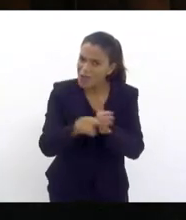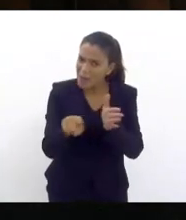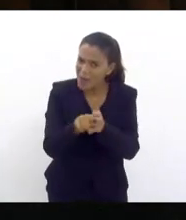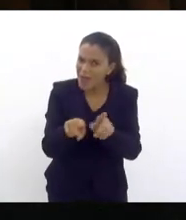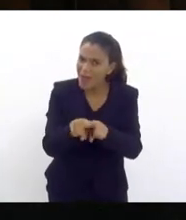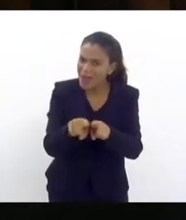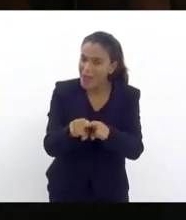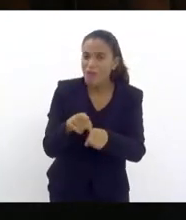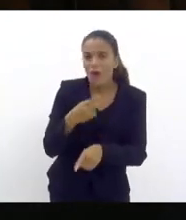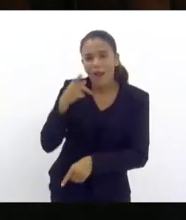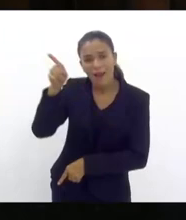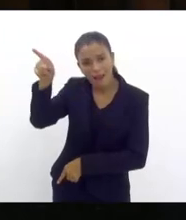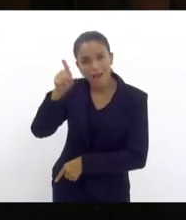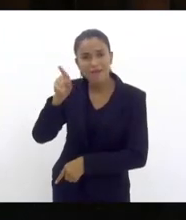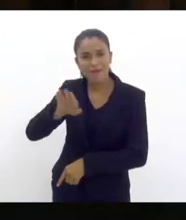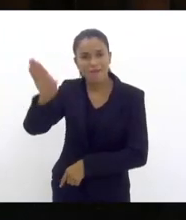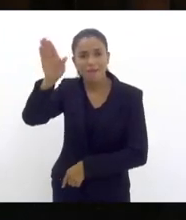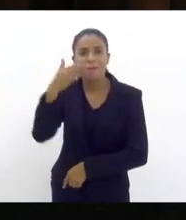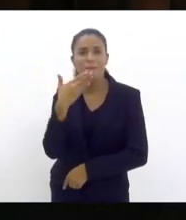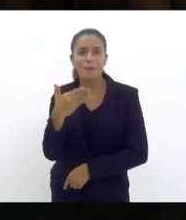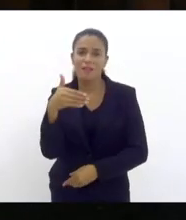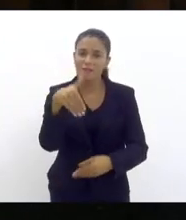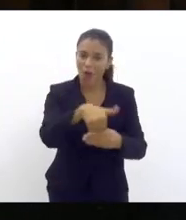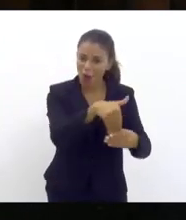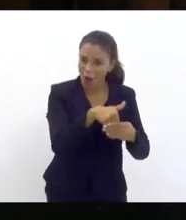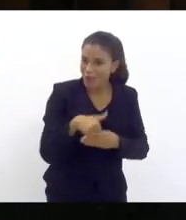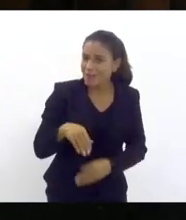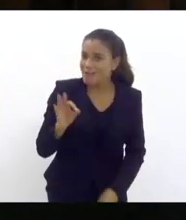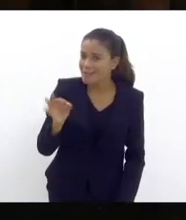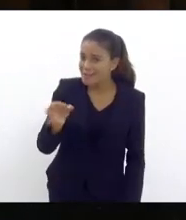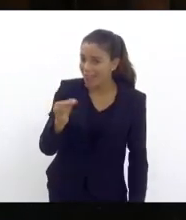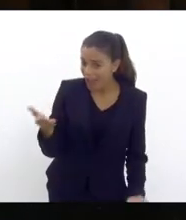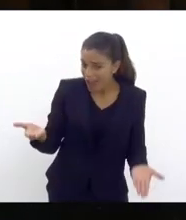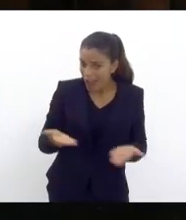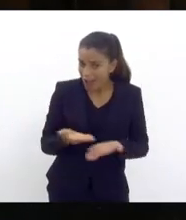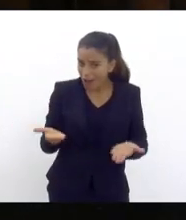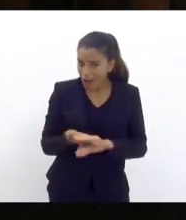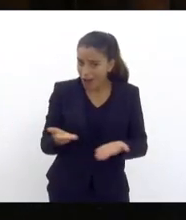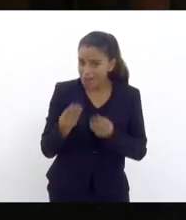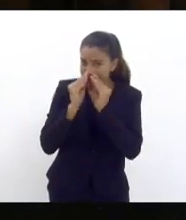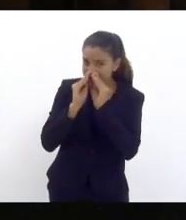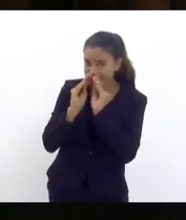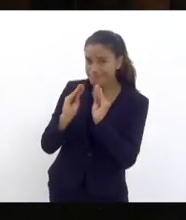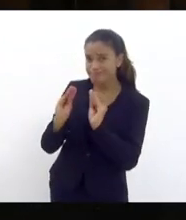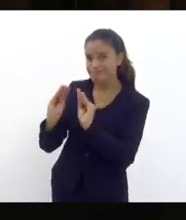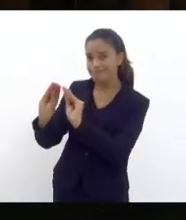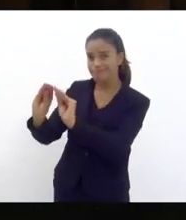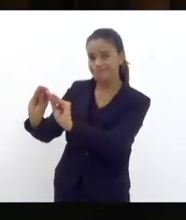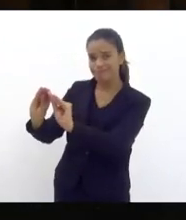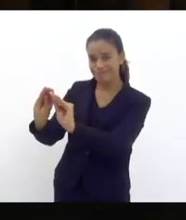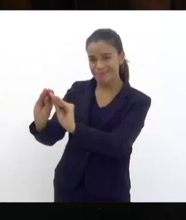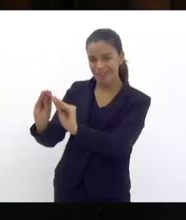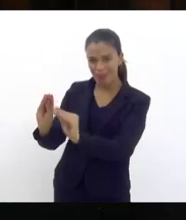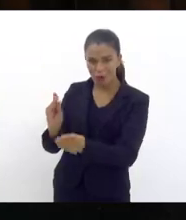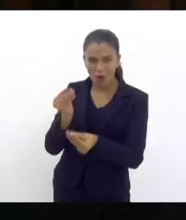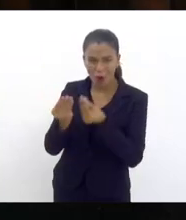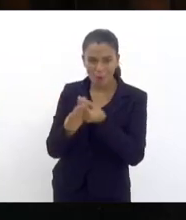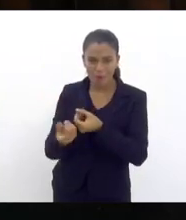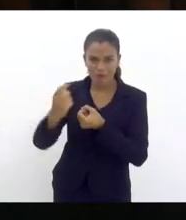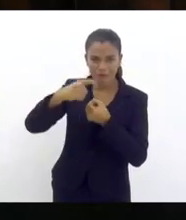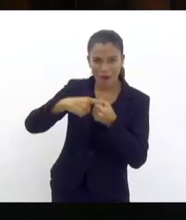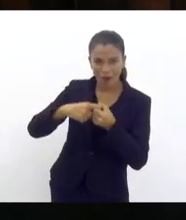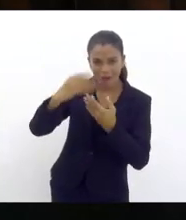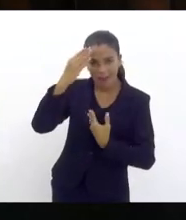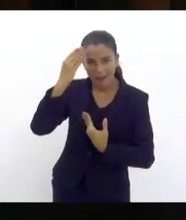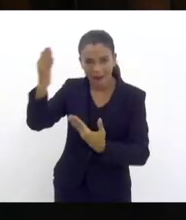voto para a sua reeleição e agora você paga esses votos colocando